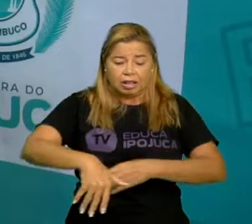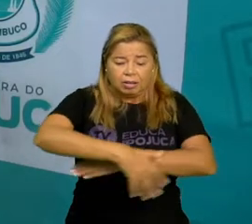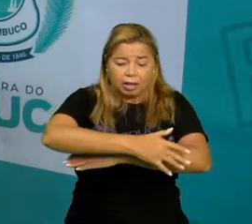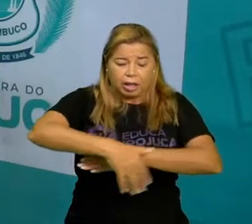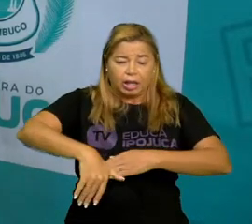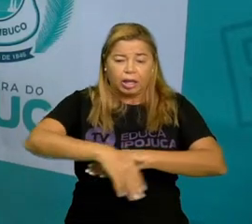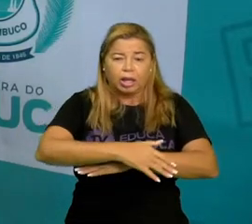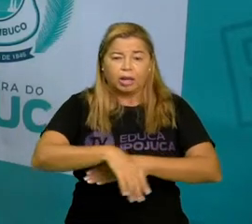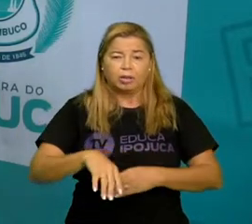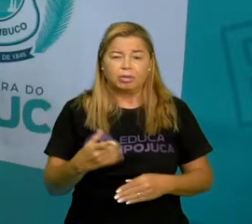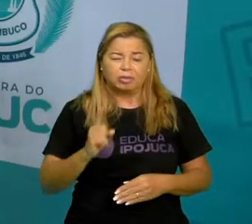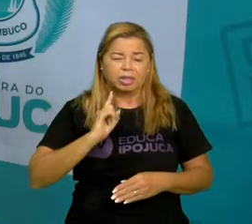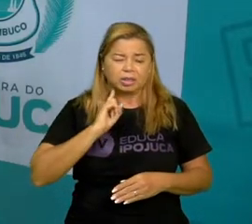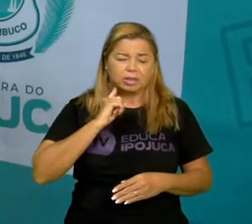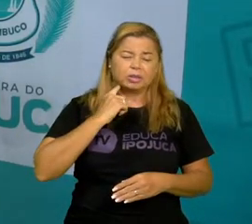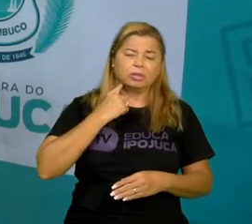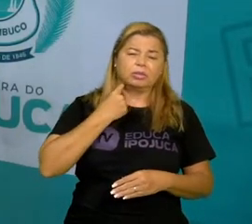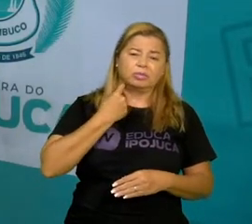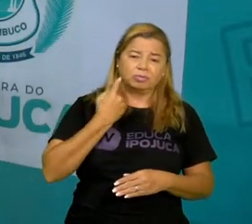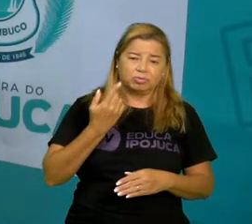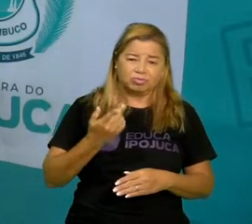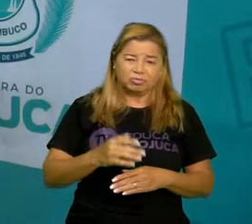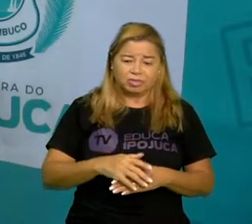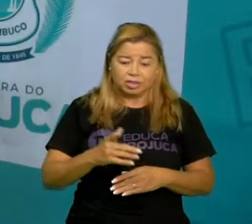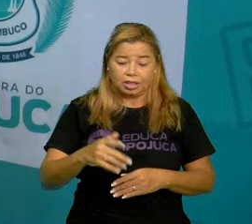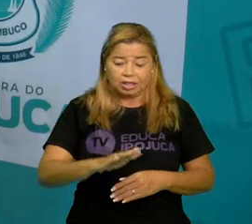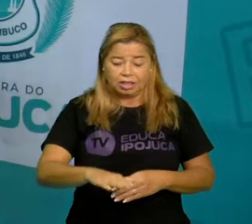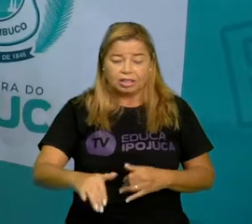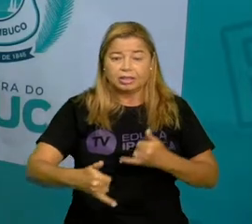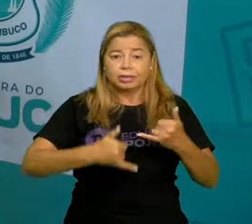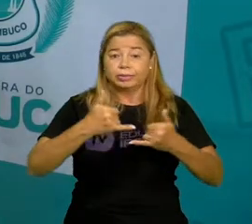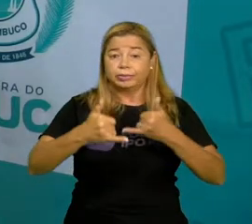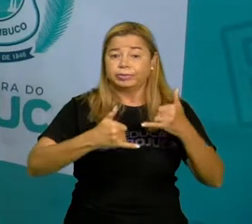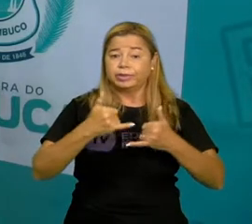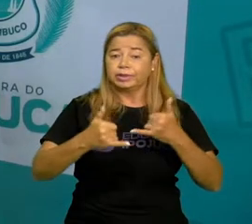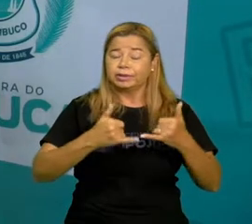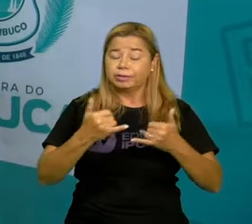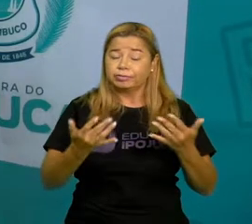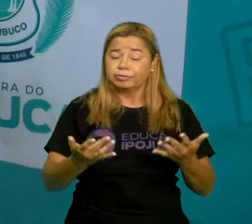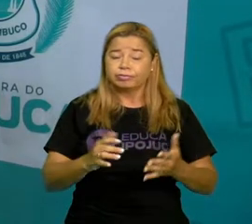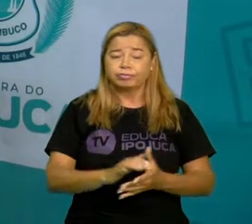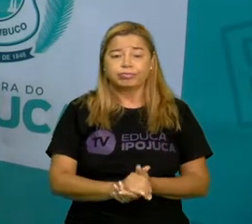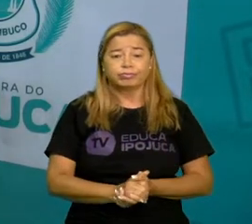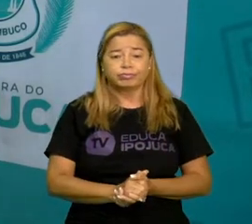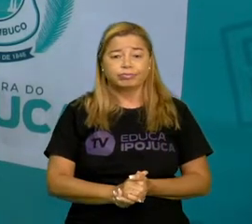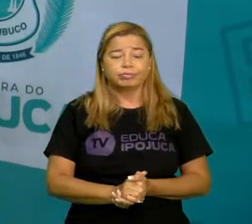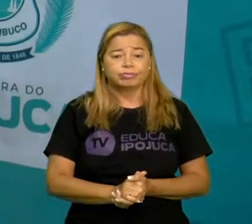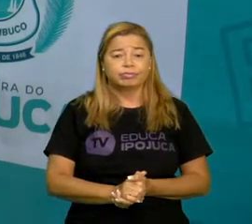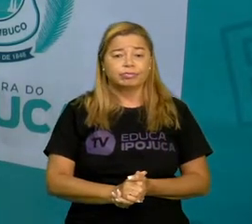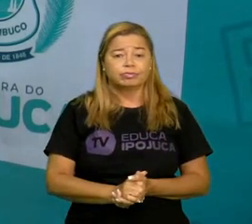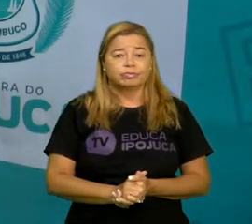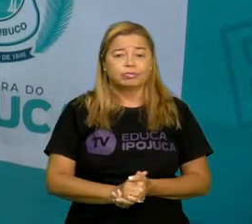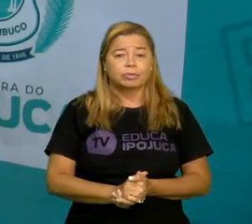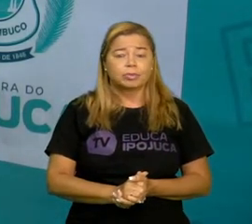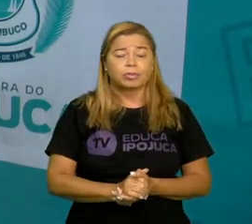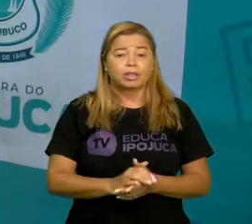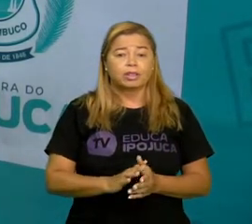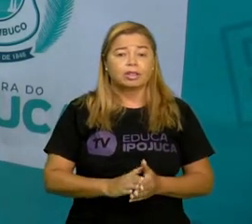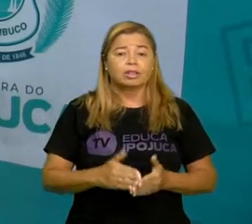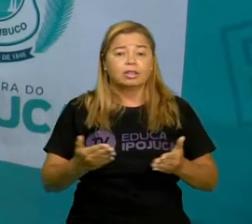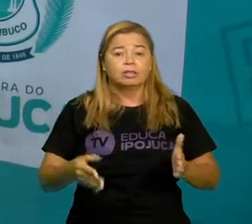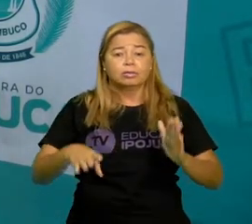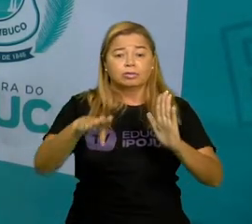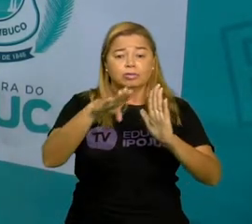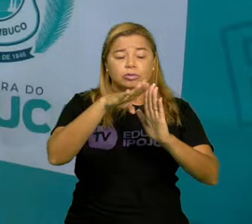né? A céu aberto e as crianças brincando nessa rua. E a gente sabe que os processos que a gente